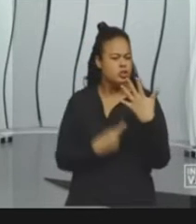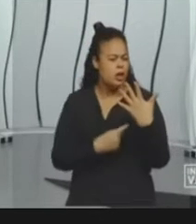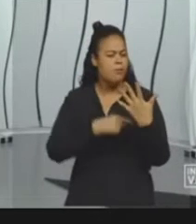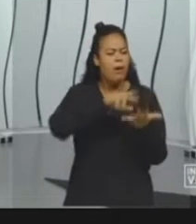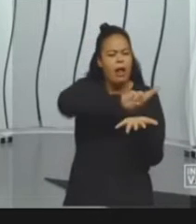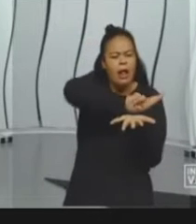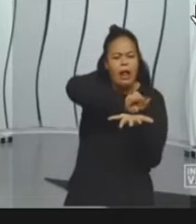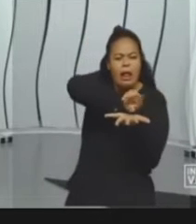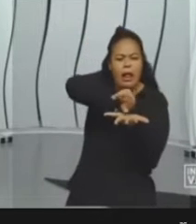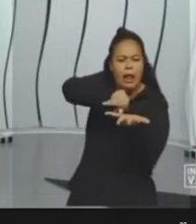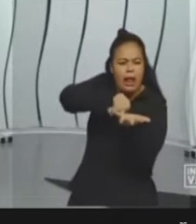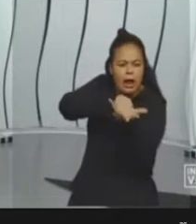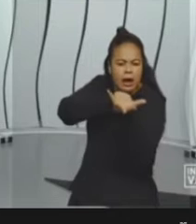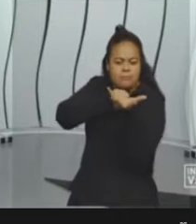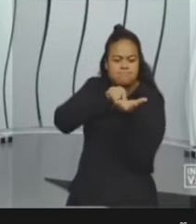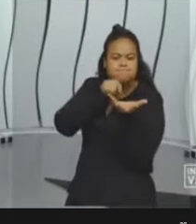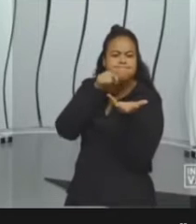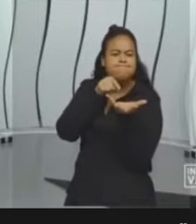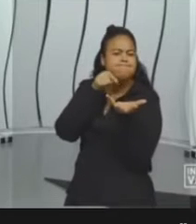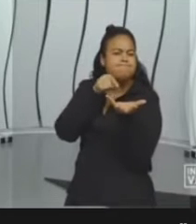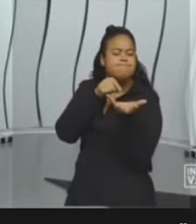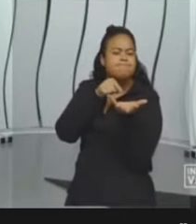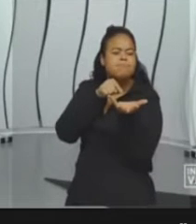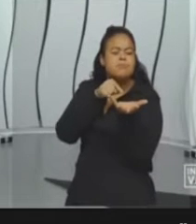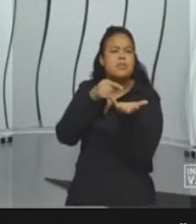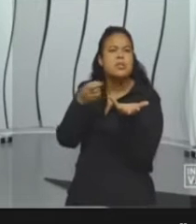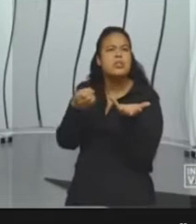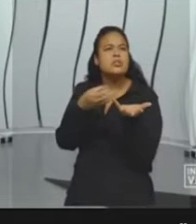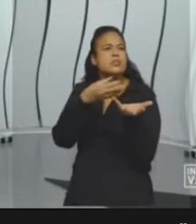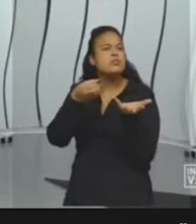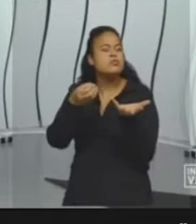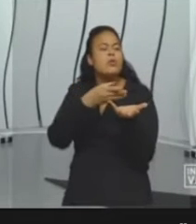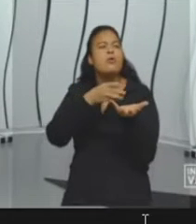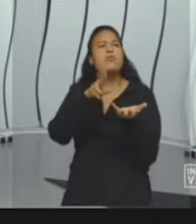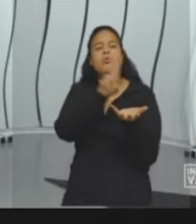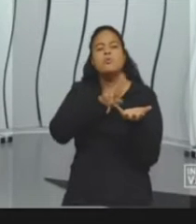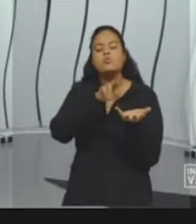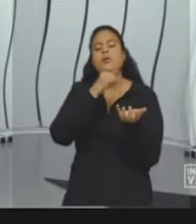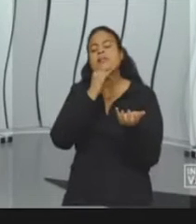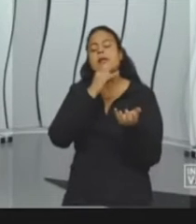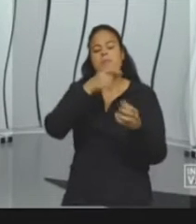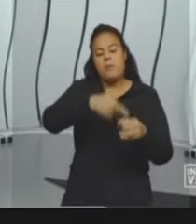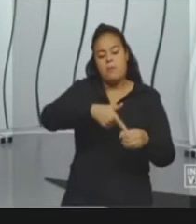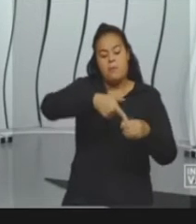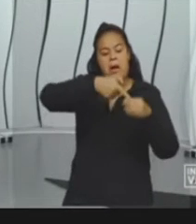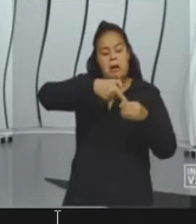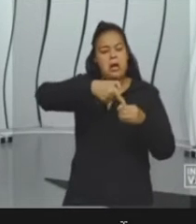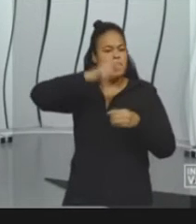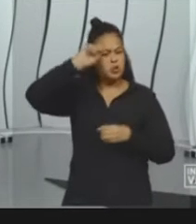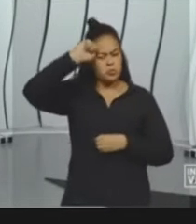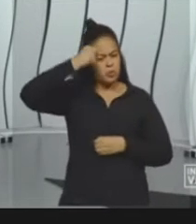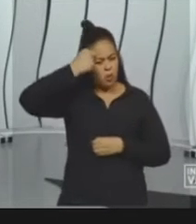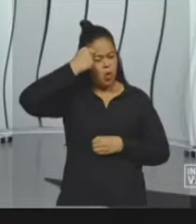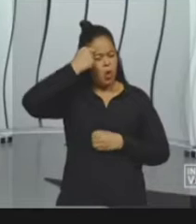utilizamos atualmente, como é o caso do uso do petróleo, entre outros combustíveis fósseis, são